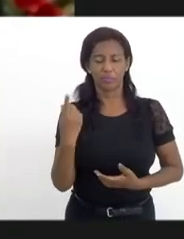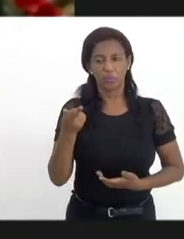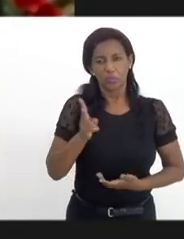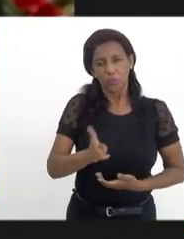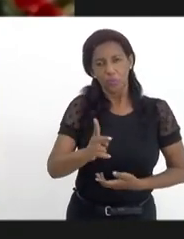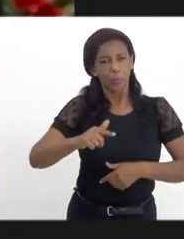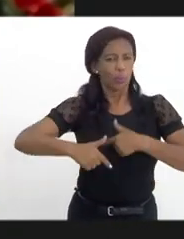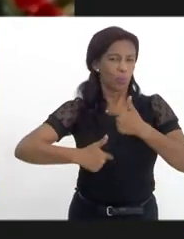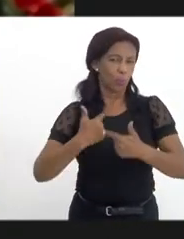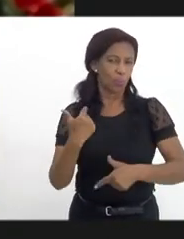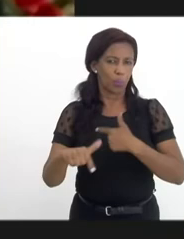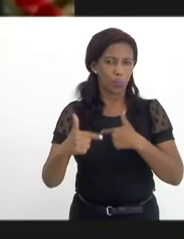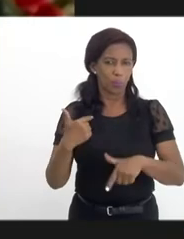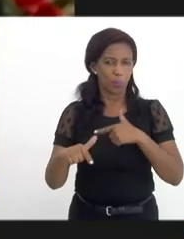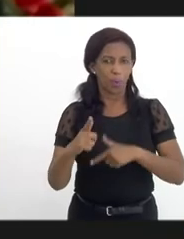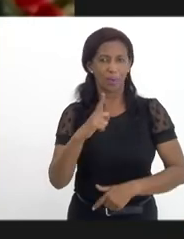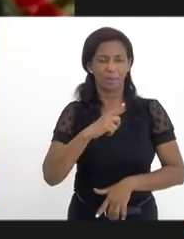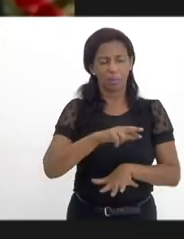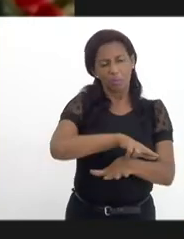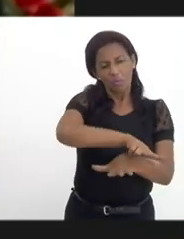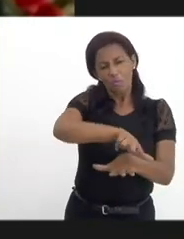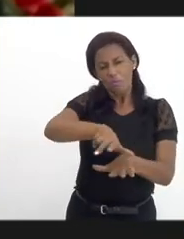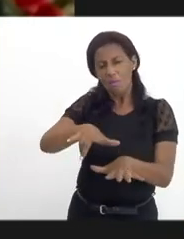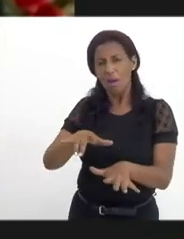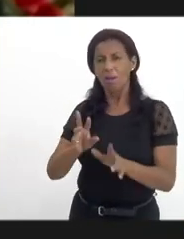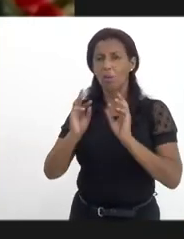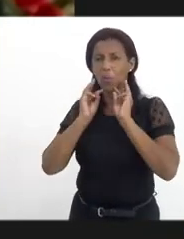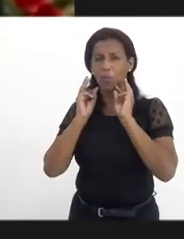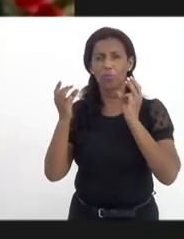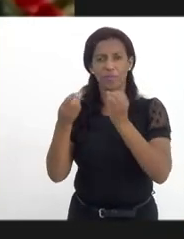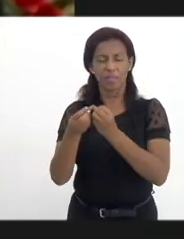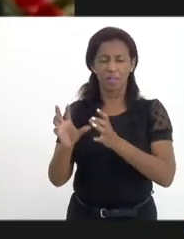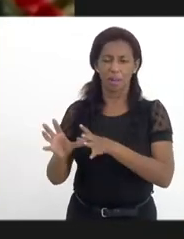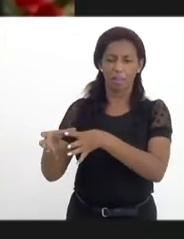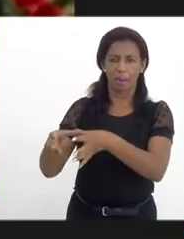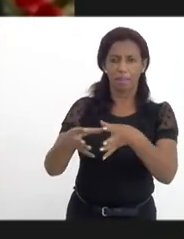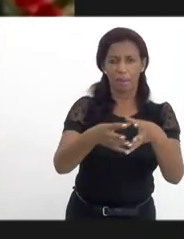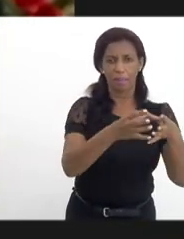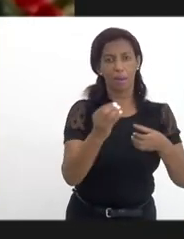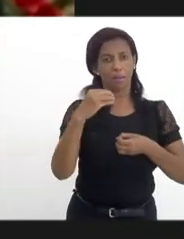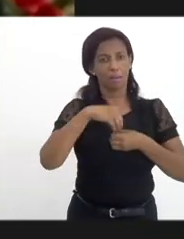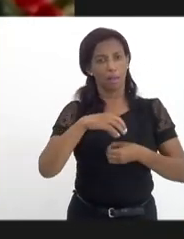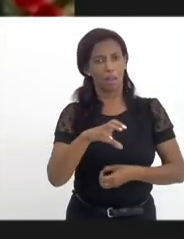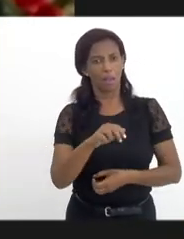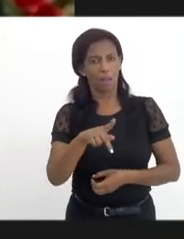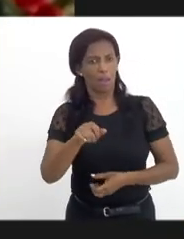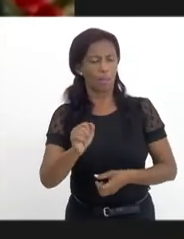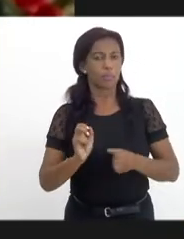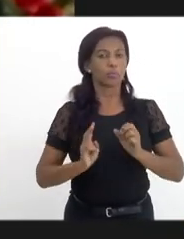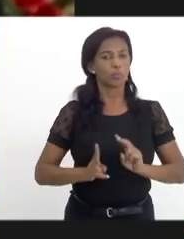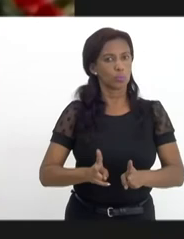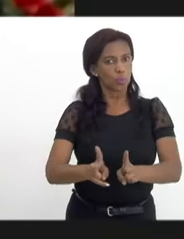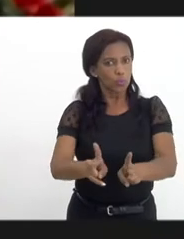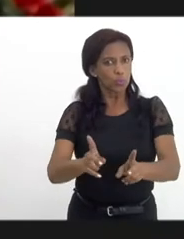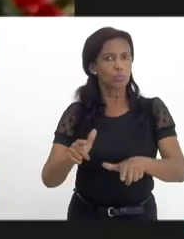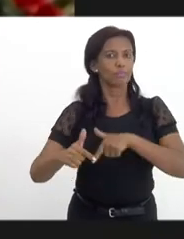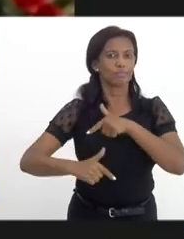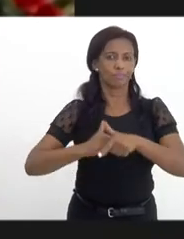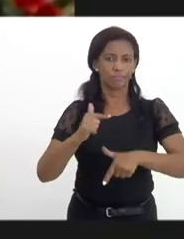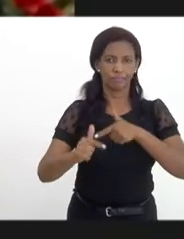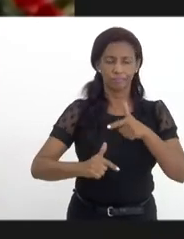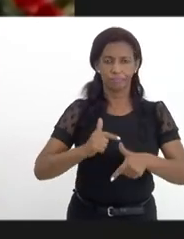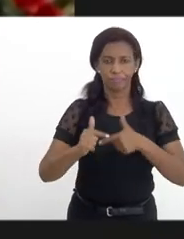batalhando, temos várias oficinas que a gente faz dentro dos próprios CAPS também que continuam sendo feitas,